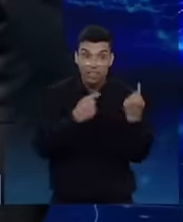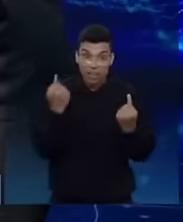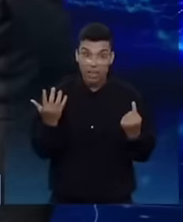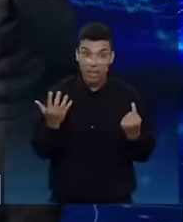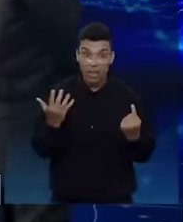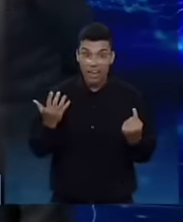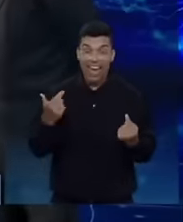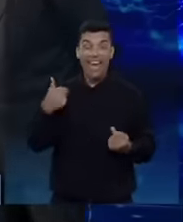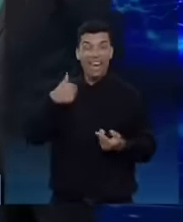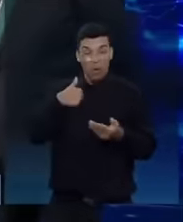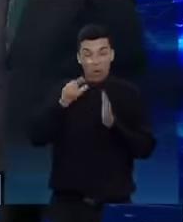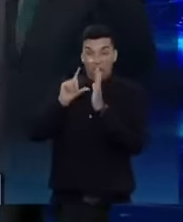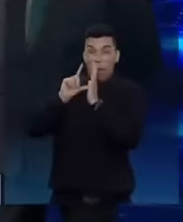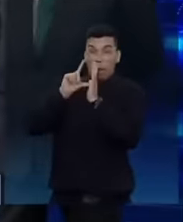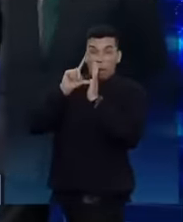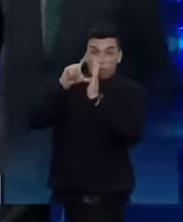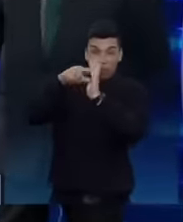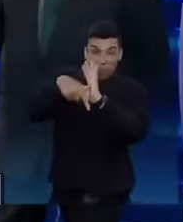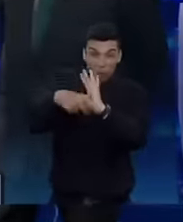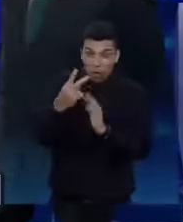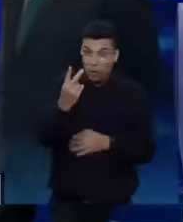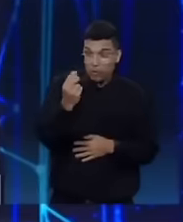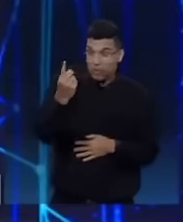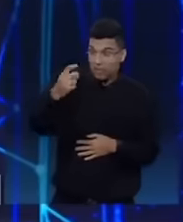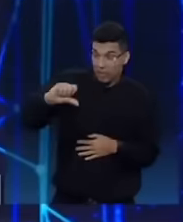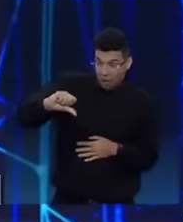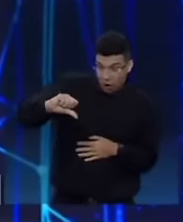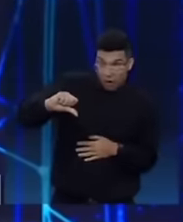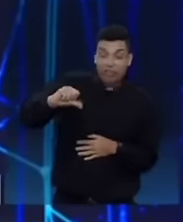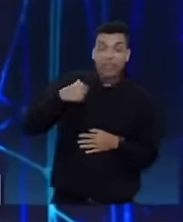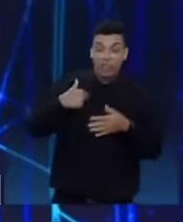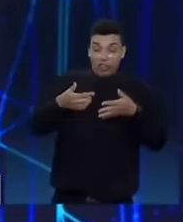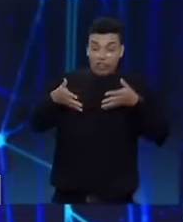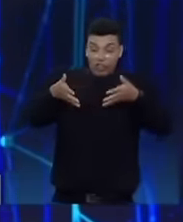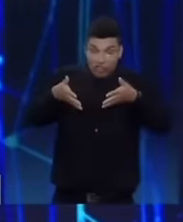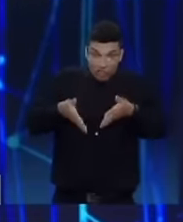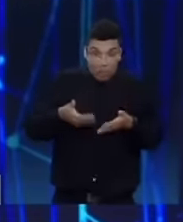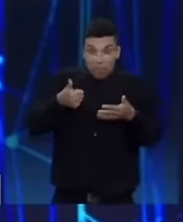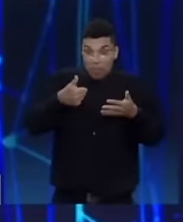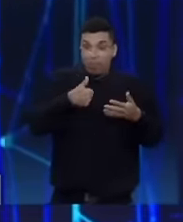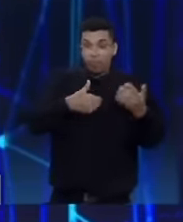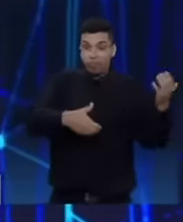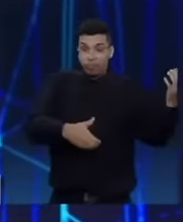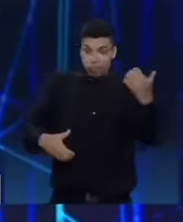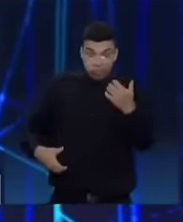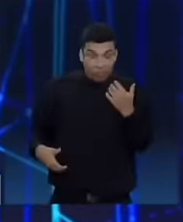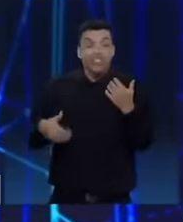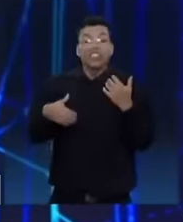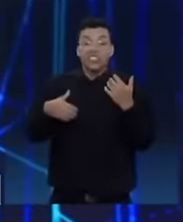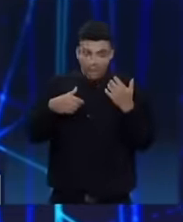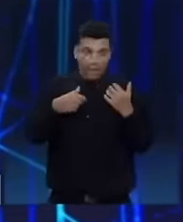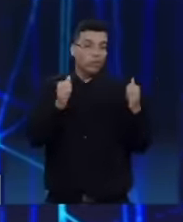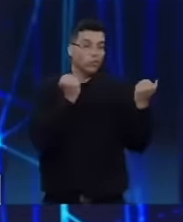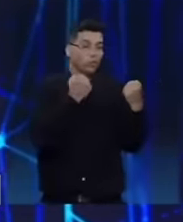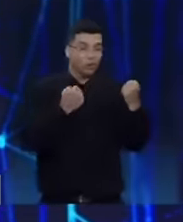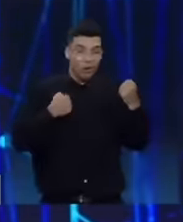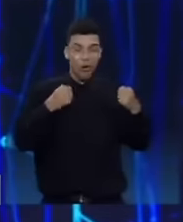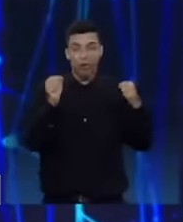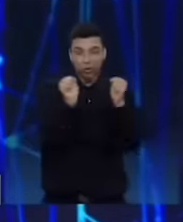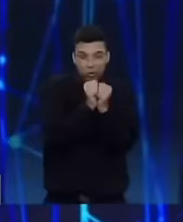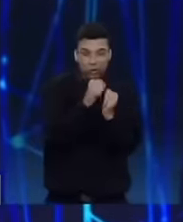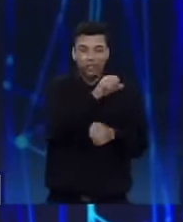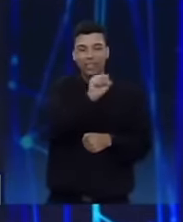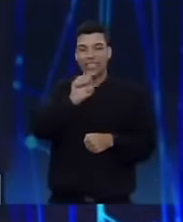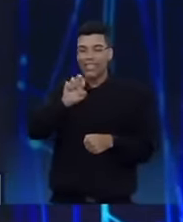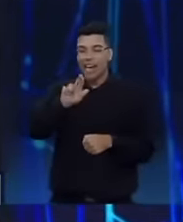em 2019, juntamente com o ministro Sérgio Moro, para que nós, então, tirássemos o Marcona de presídio estadual aqui em